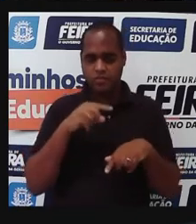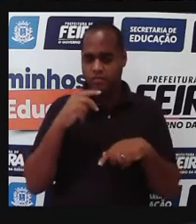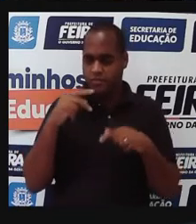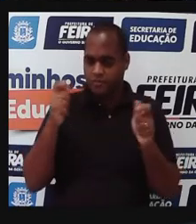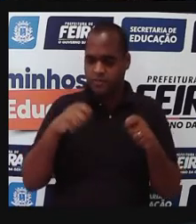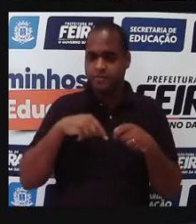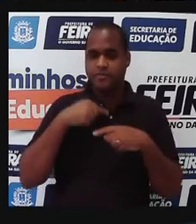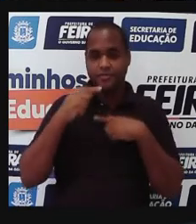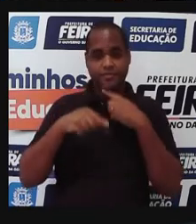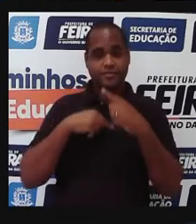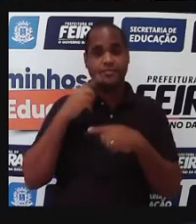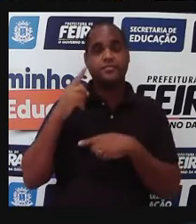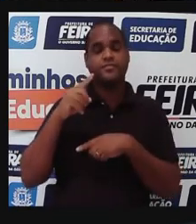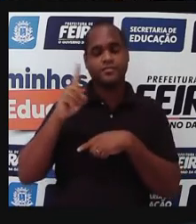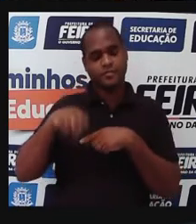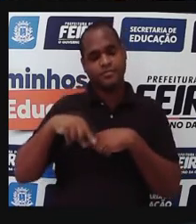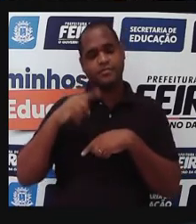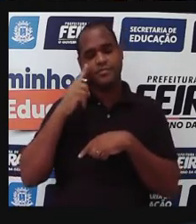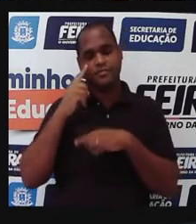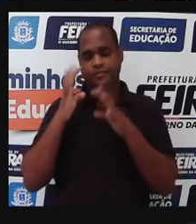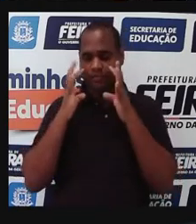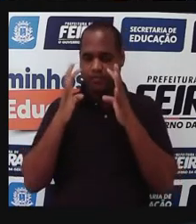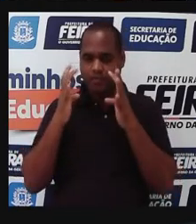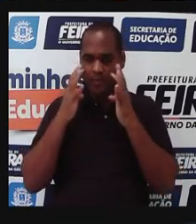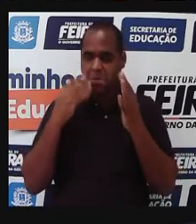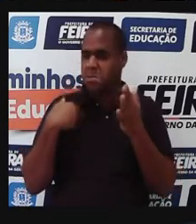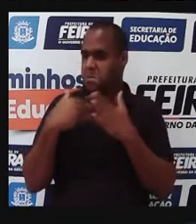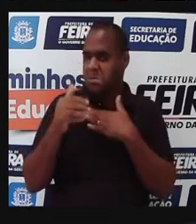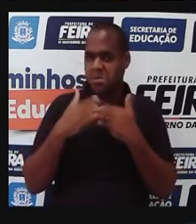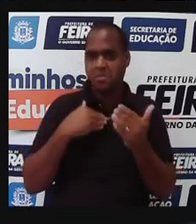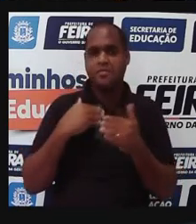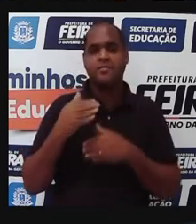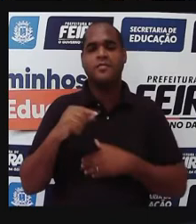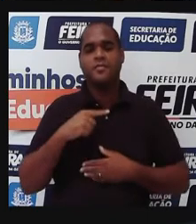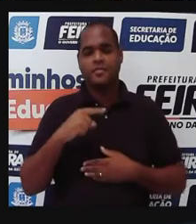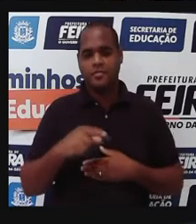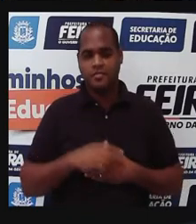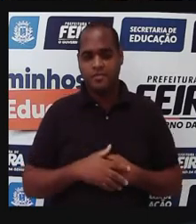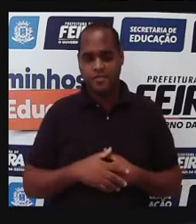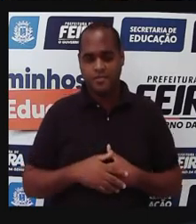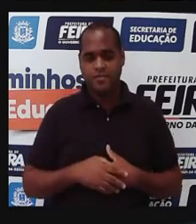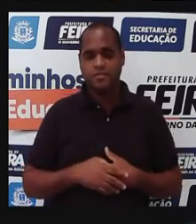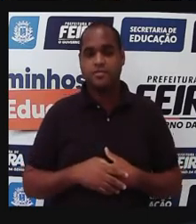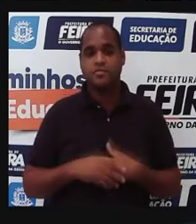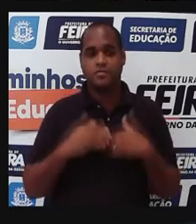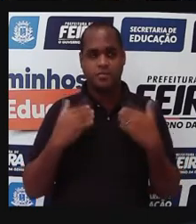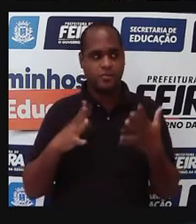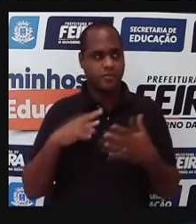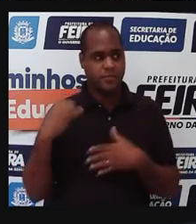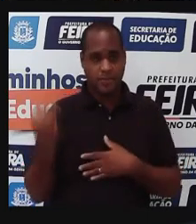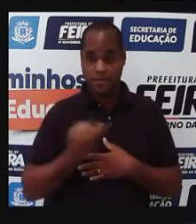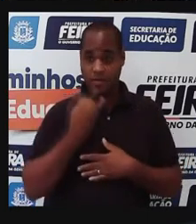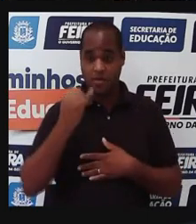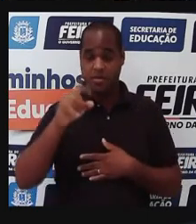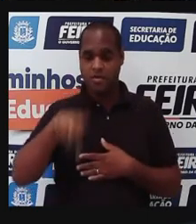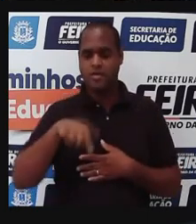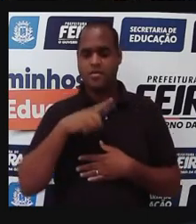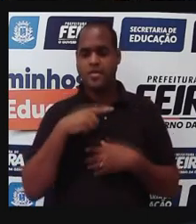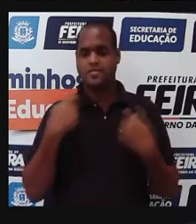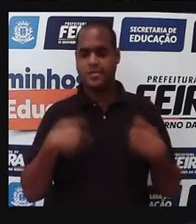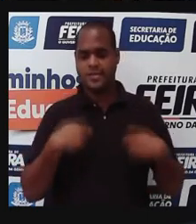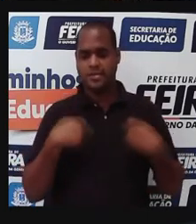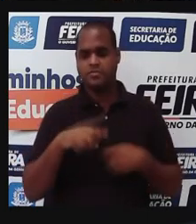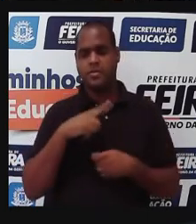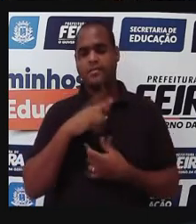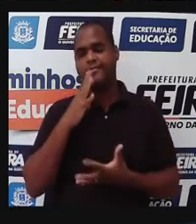doenças, elas ficam negligenciadas, ok? E aí, a importância que nós precisamos